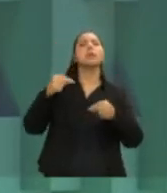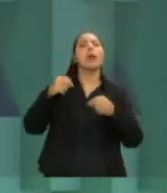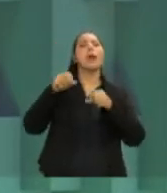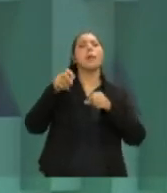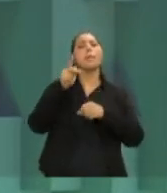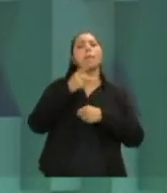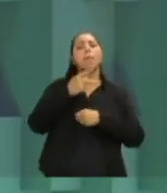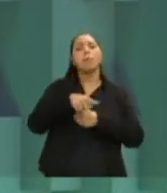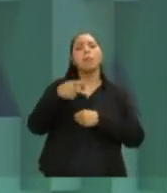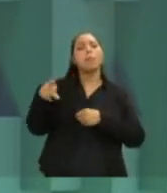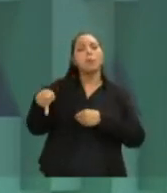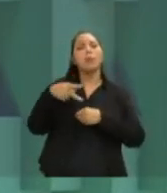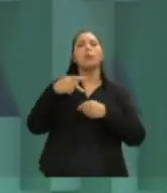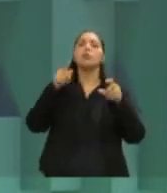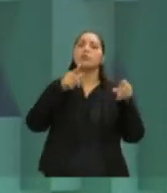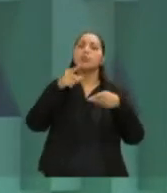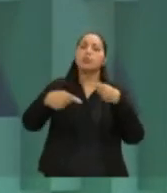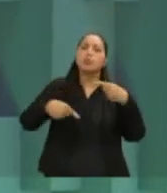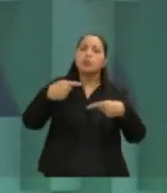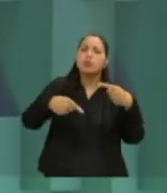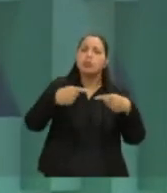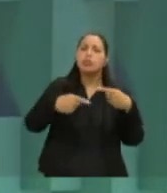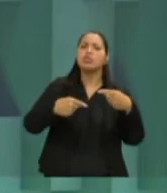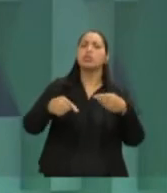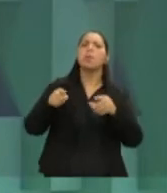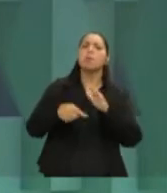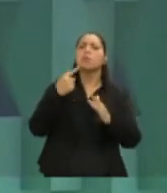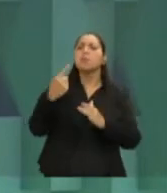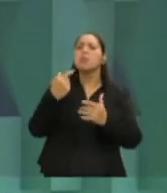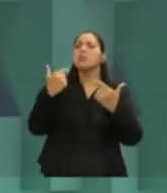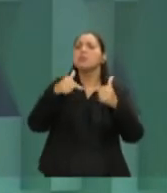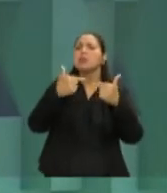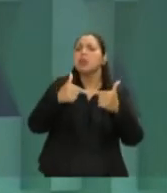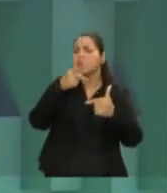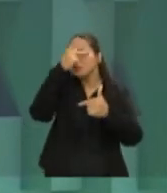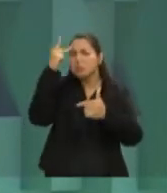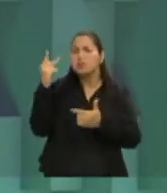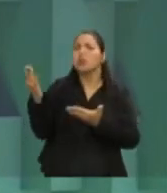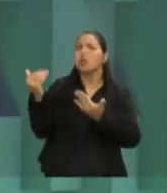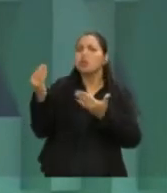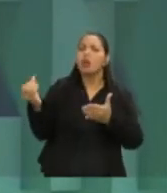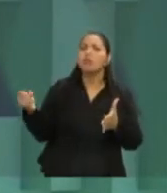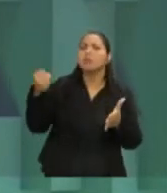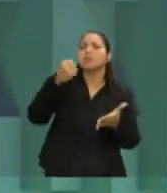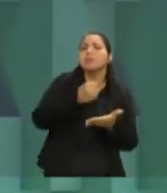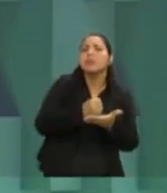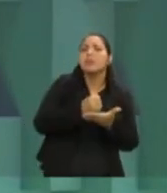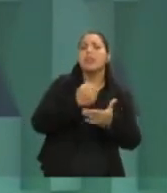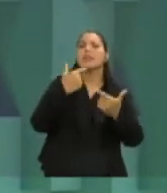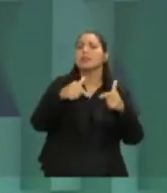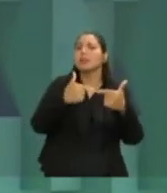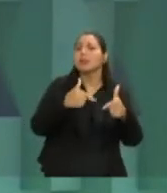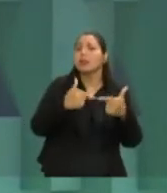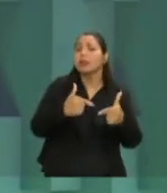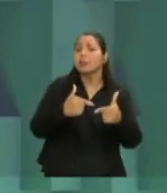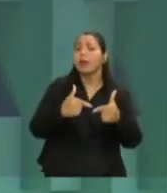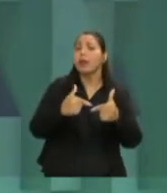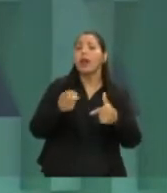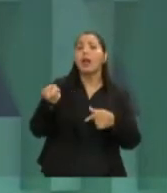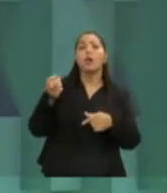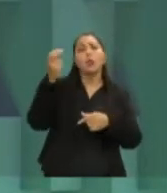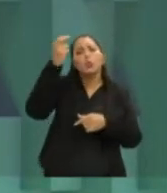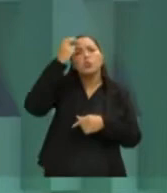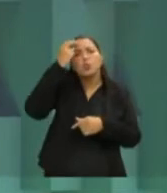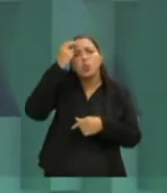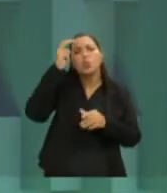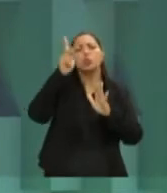de trabalho, primeiro emprego, estagiários, fazer com que os jovens possam estar com a sua cabeça ocupada. Então, o circuito cultural, as atividades